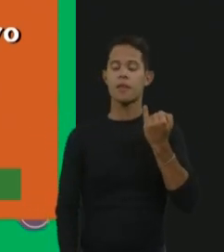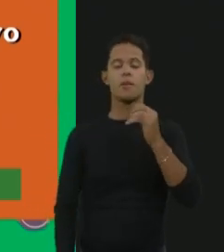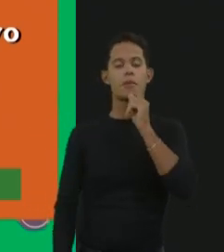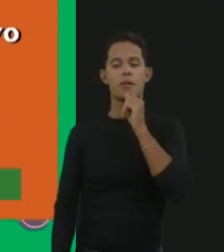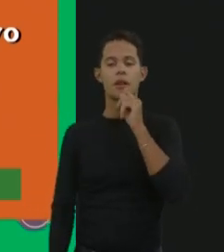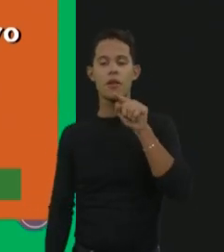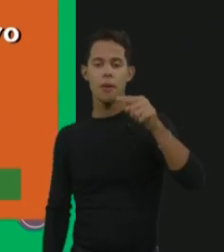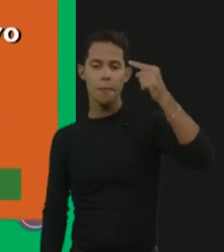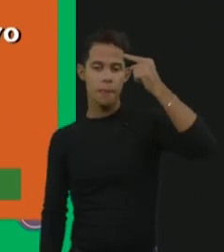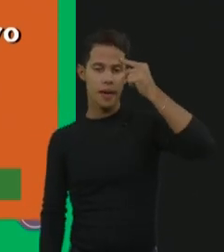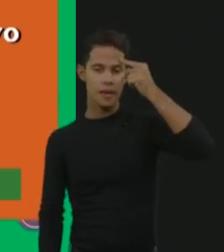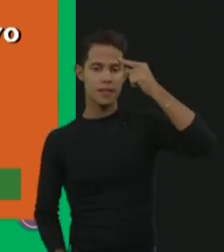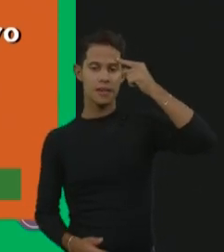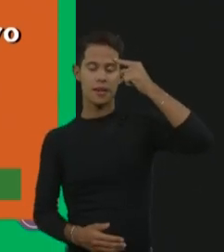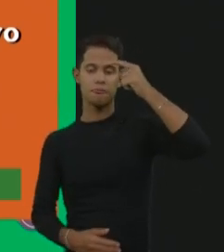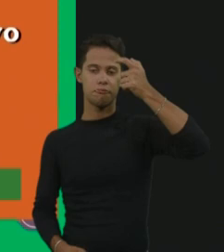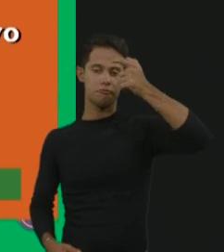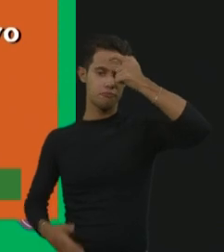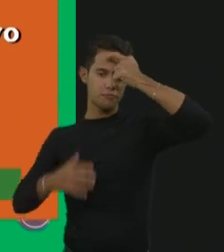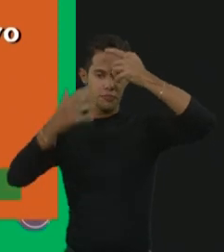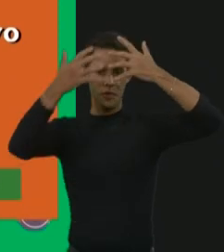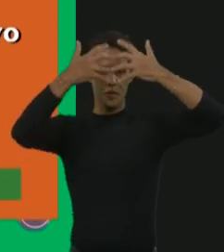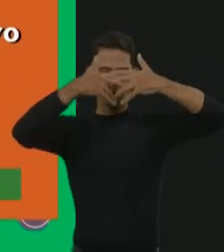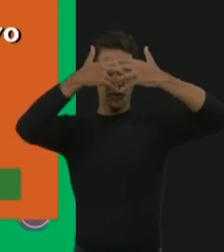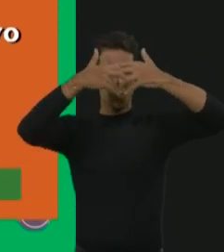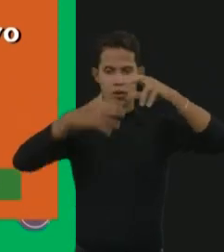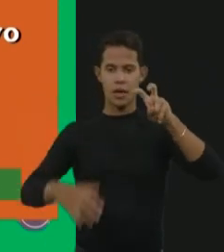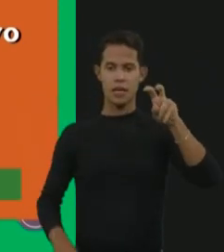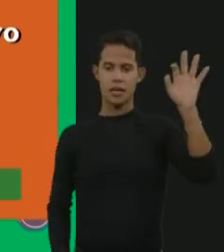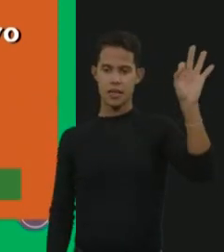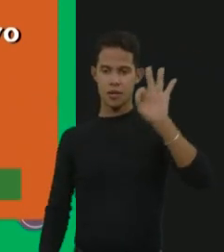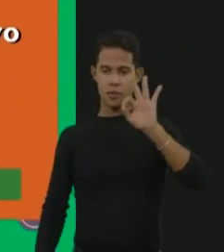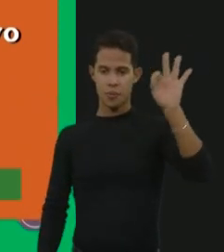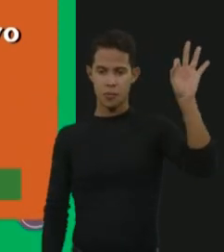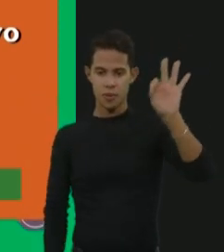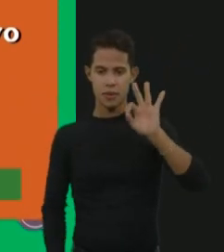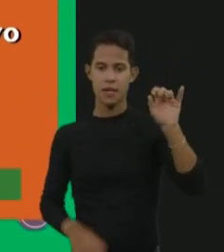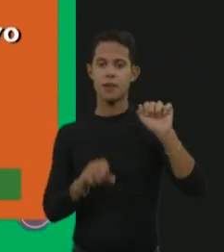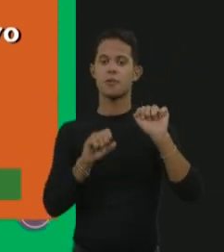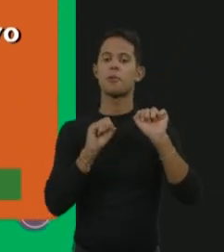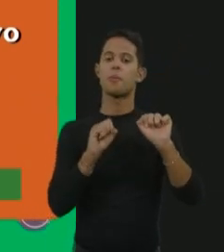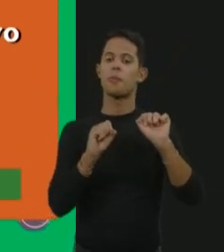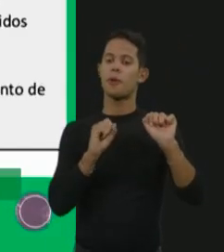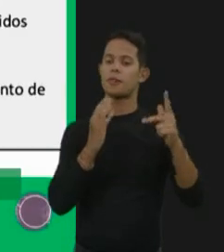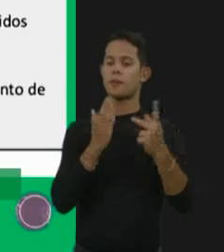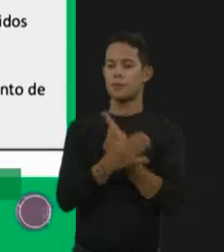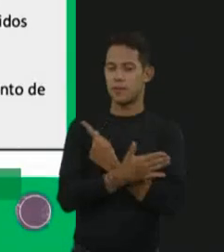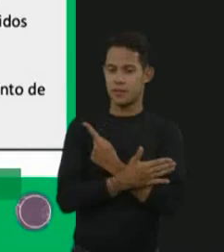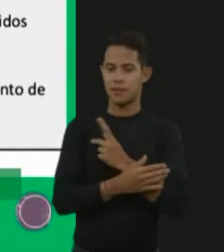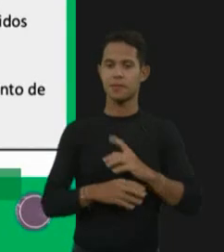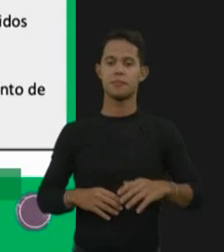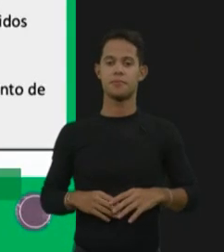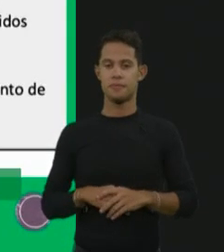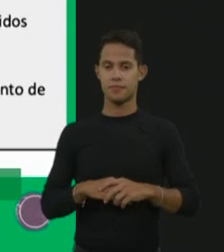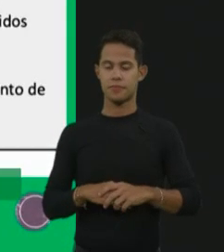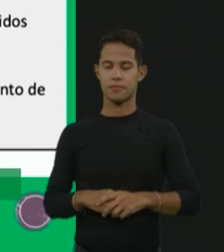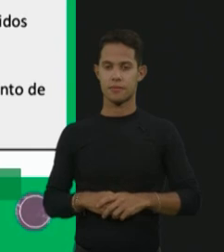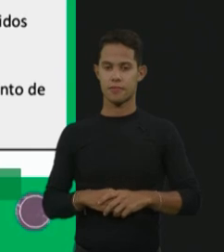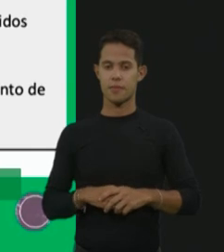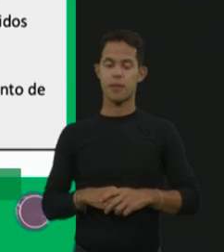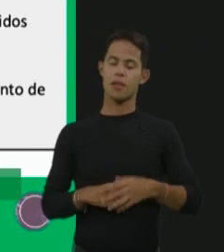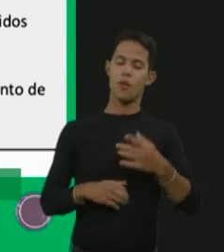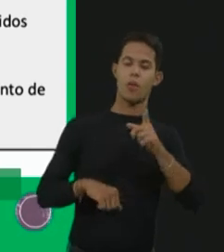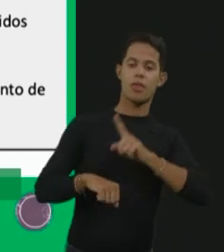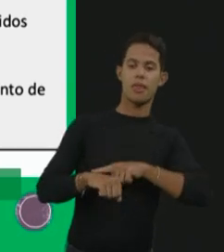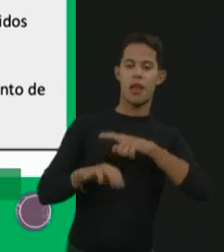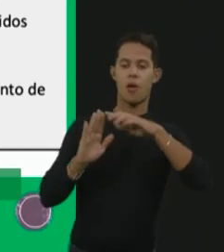déficit cognitivo, 5% dos casos podem ser devidos aos erros inatos do metabolismo, né? E quando a gente vai fazer a classificação